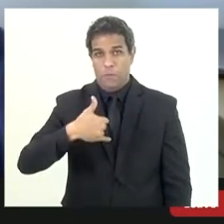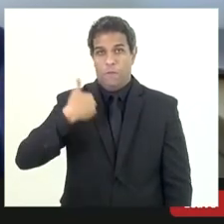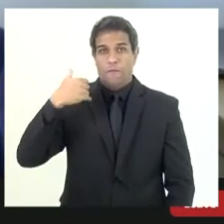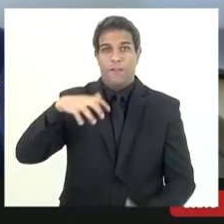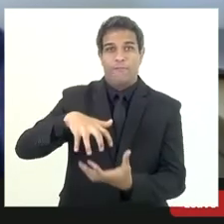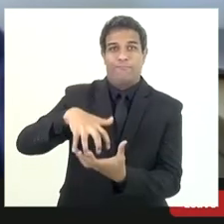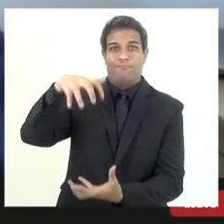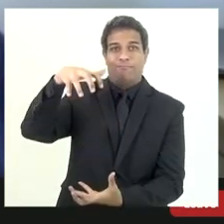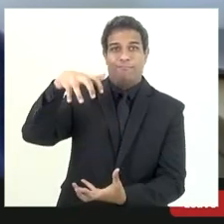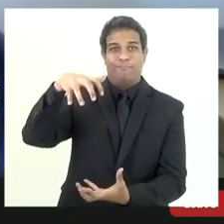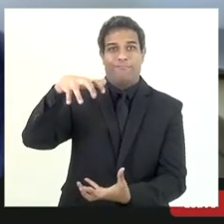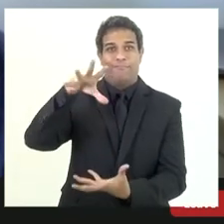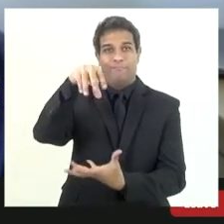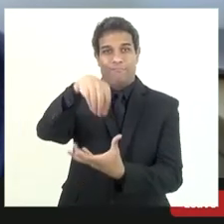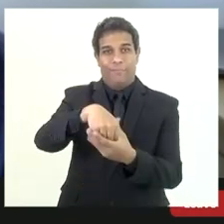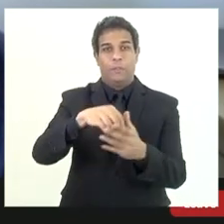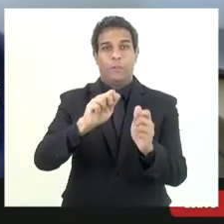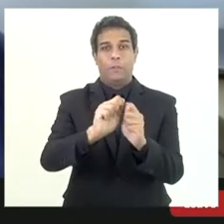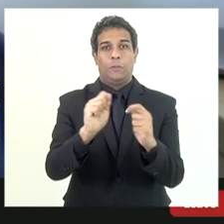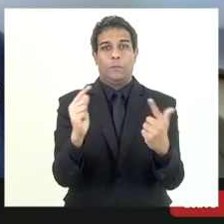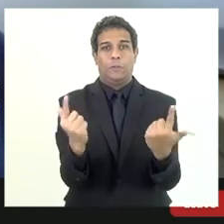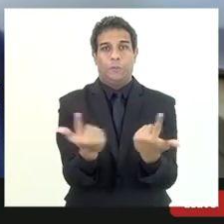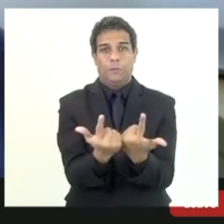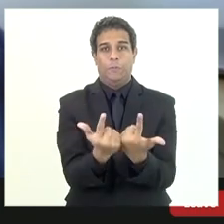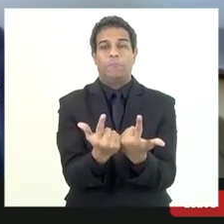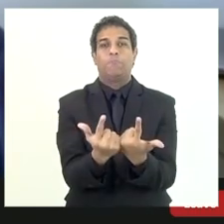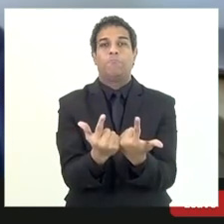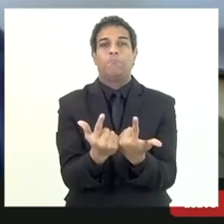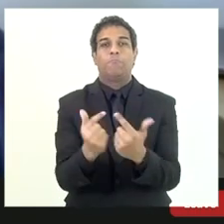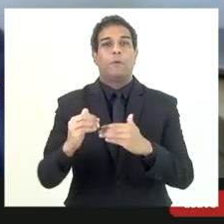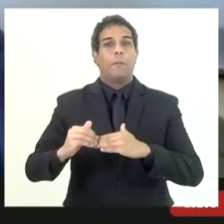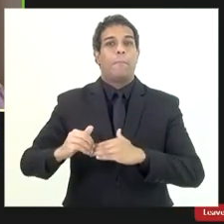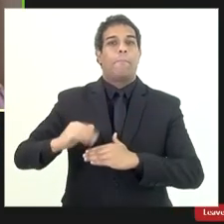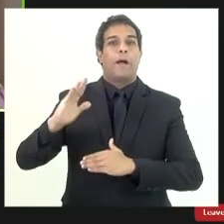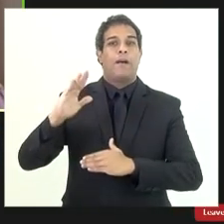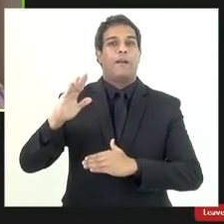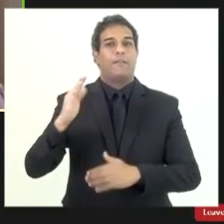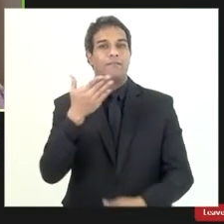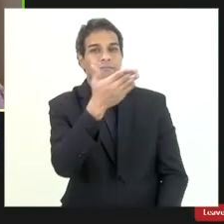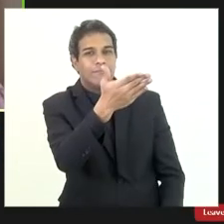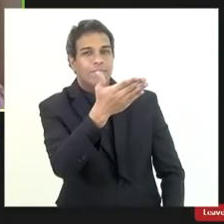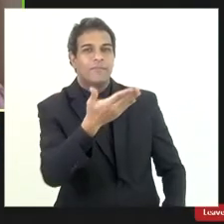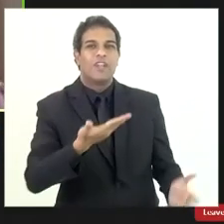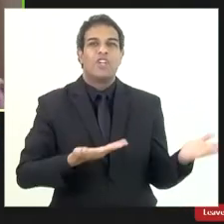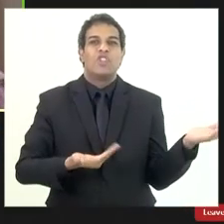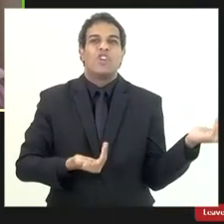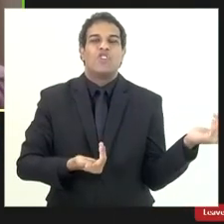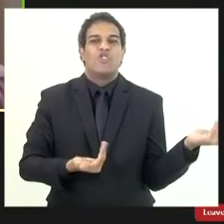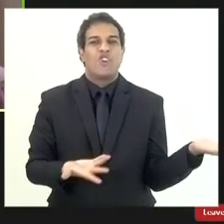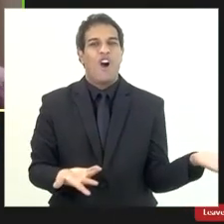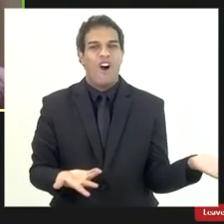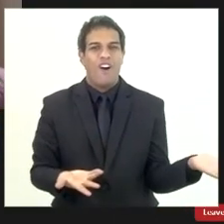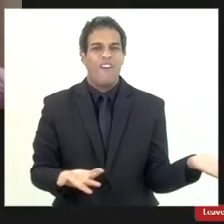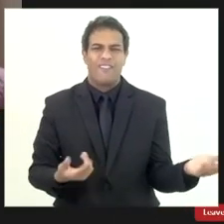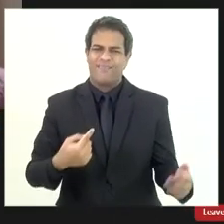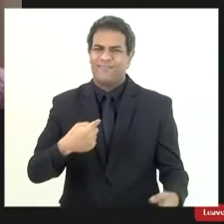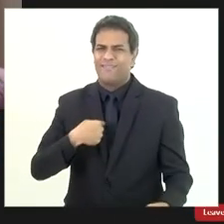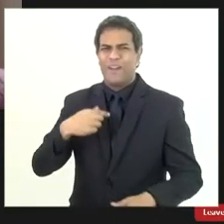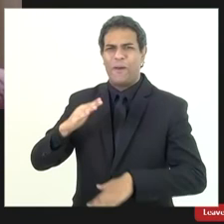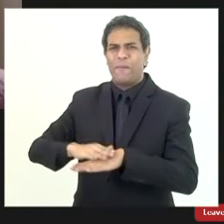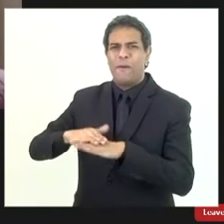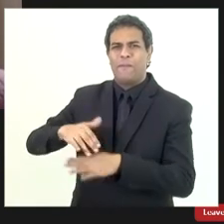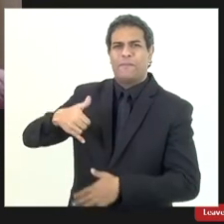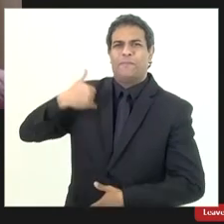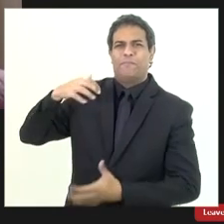parlamento de jovens jovens jovens idosos idosos o Elio